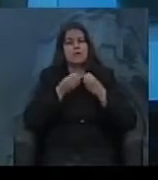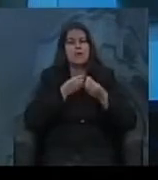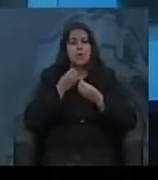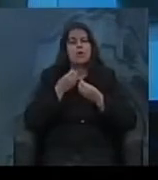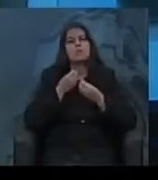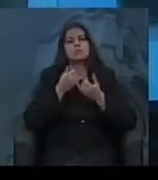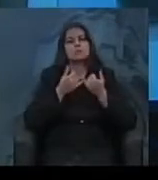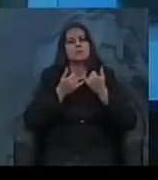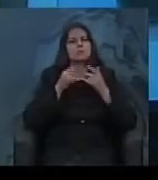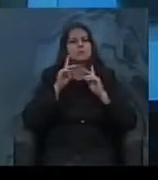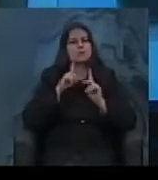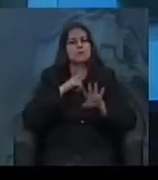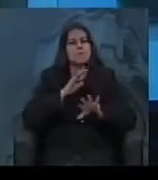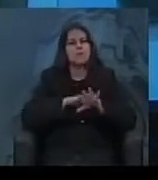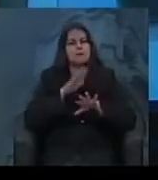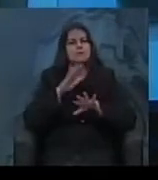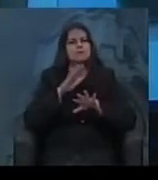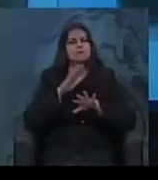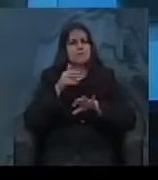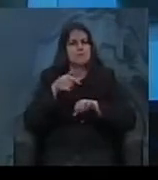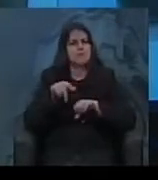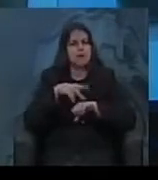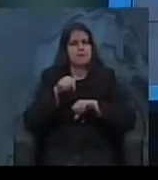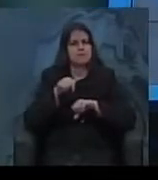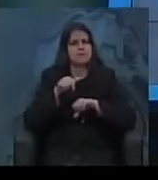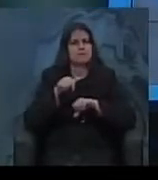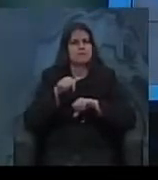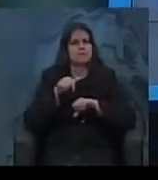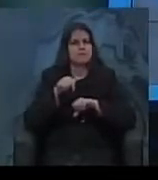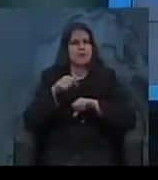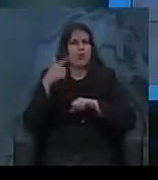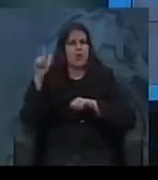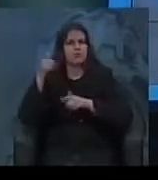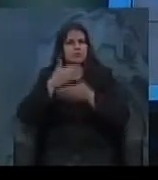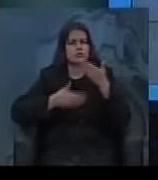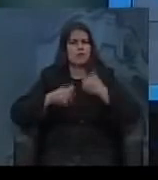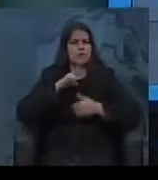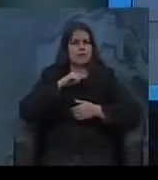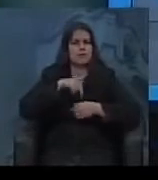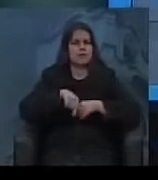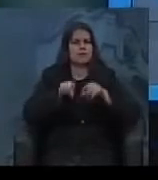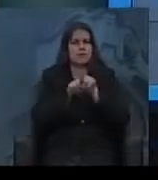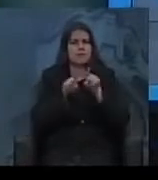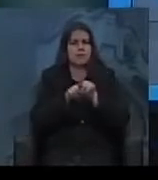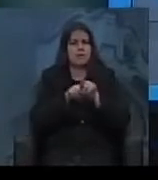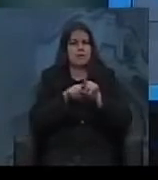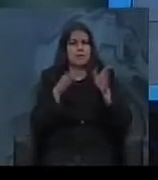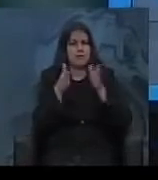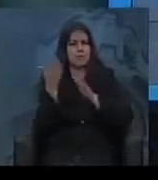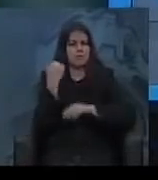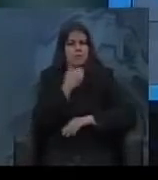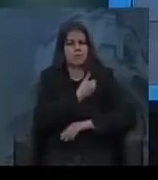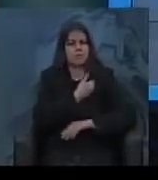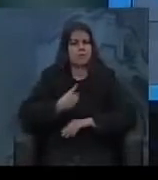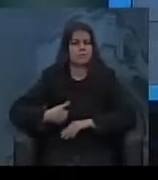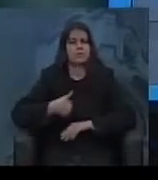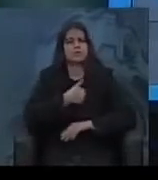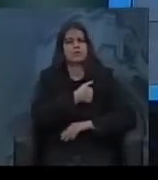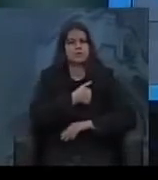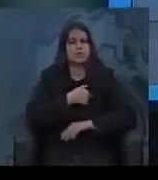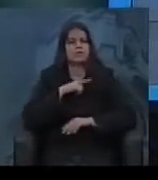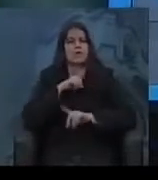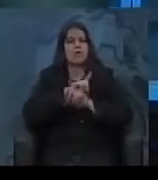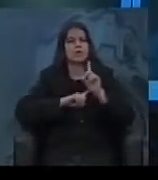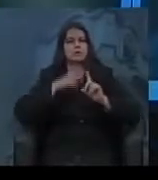cambiais, ou seja, o acúmulo de moedas estrangeiras que o Brasil acumulou durante o primeiro governo Vargas, seja meio que gasto torrado em pouco tempo.